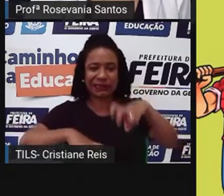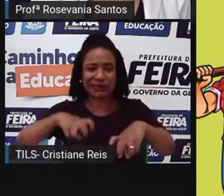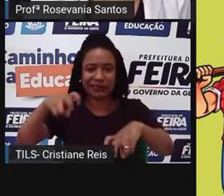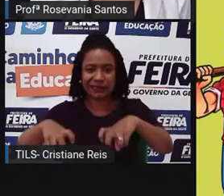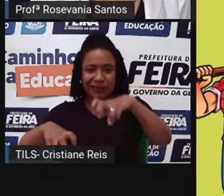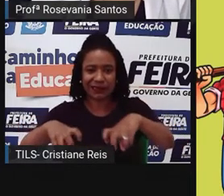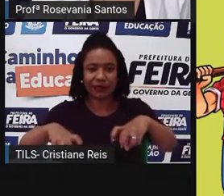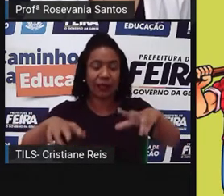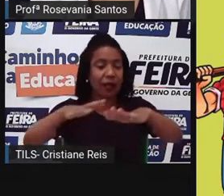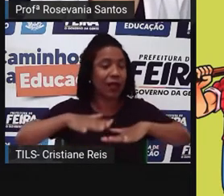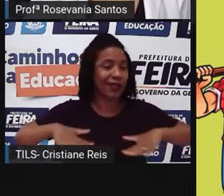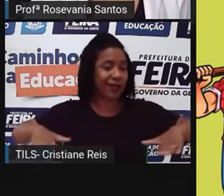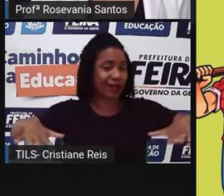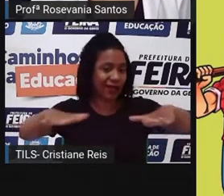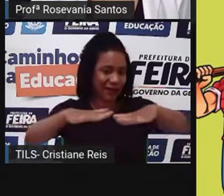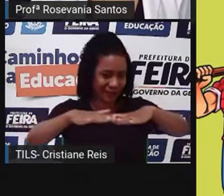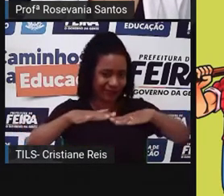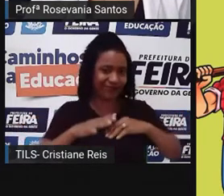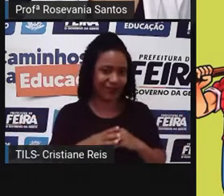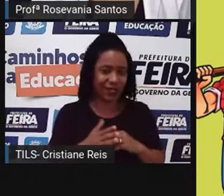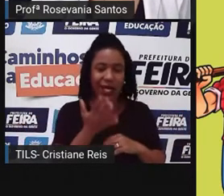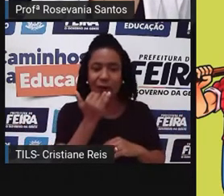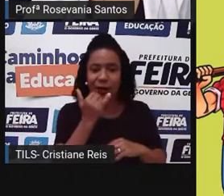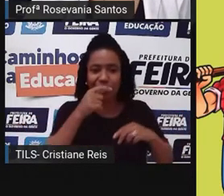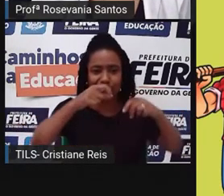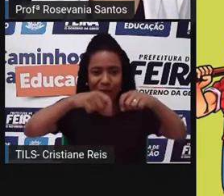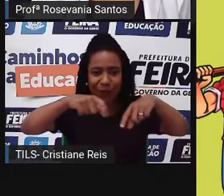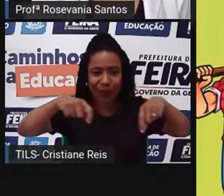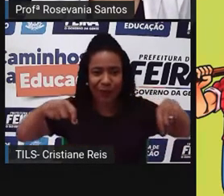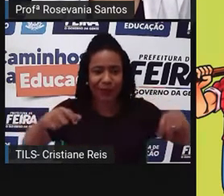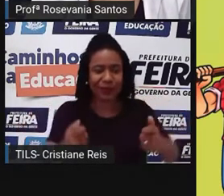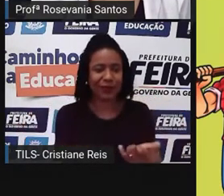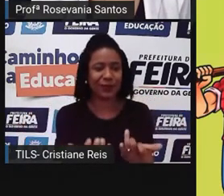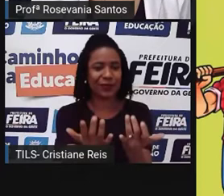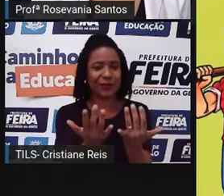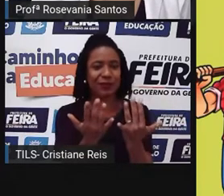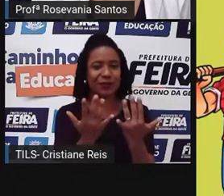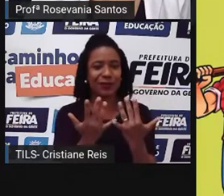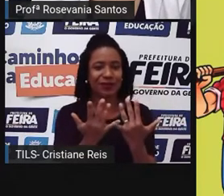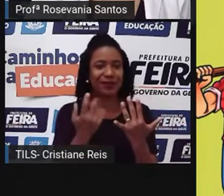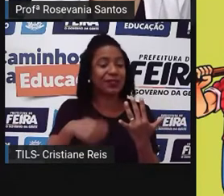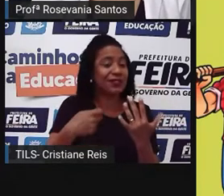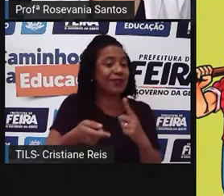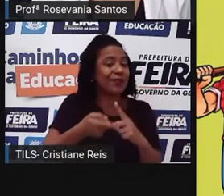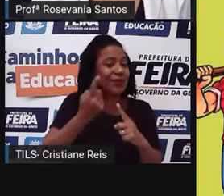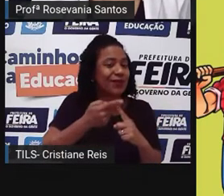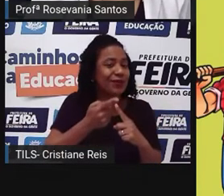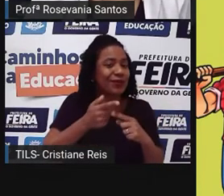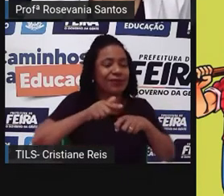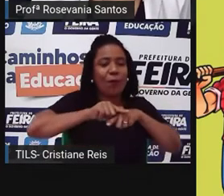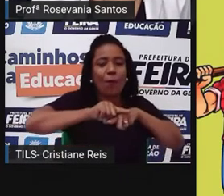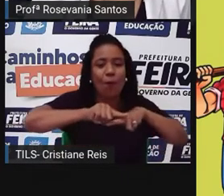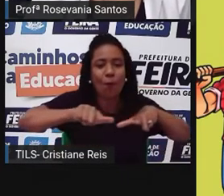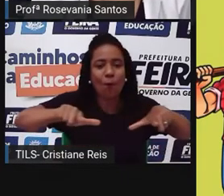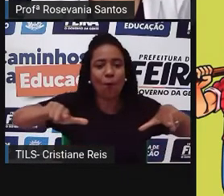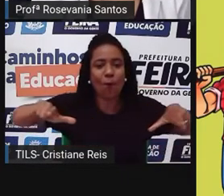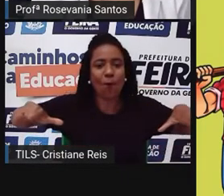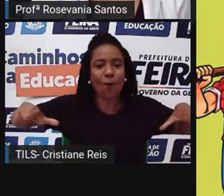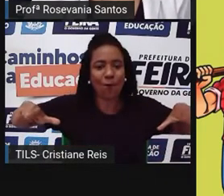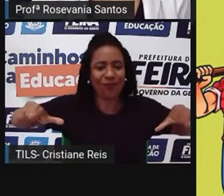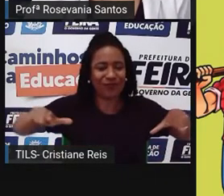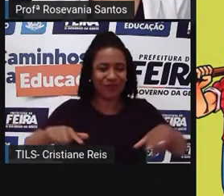a área. E boa parte dessas áreas, infelizmente, estava ocupada antes, né? Estavam